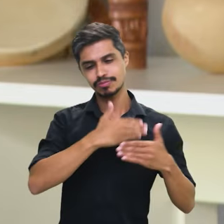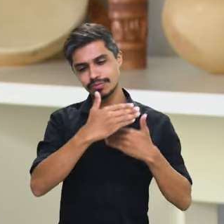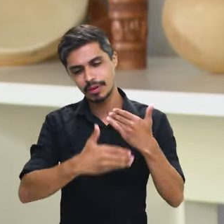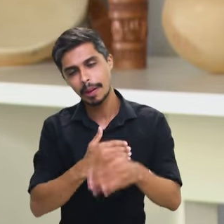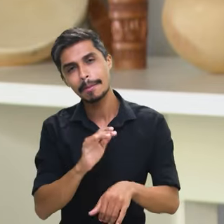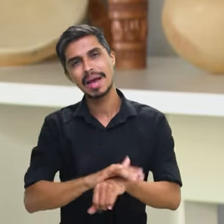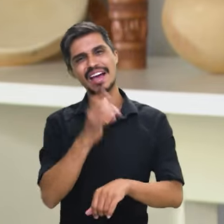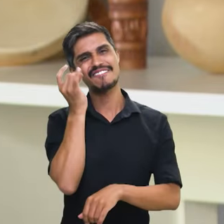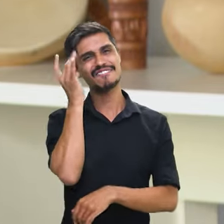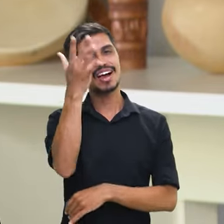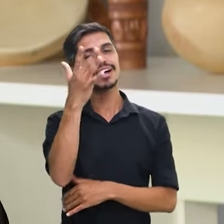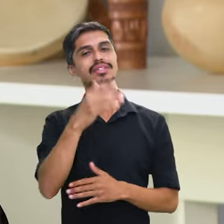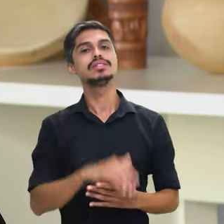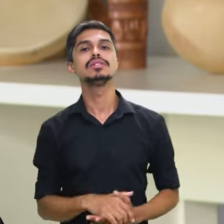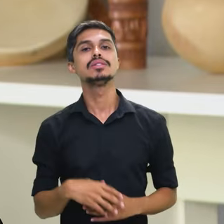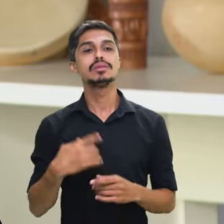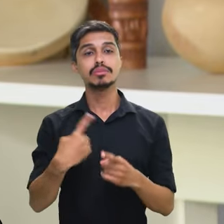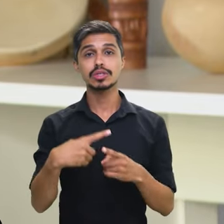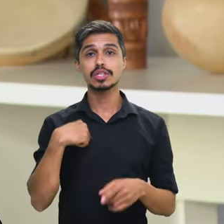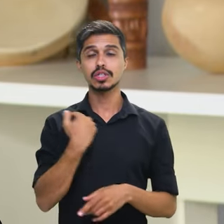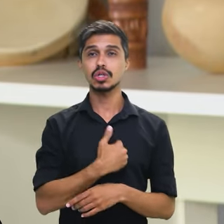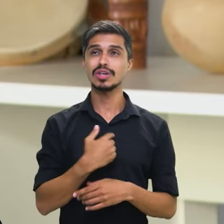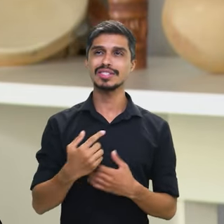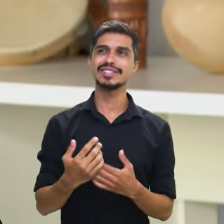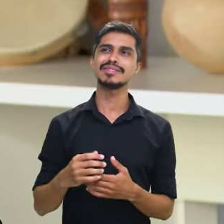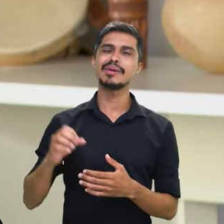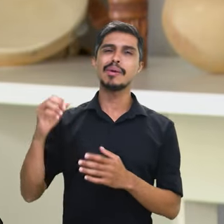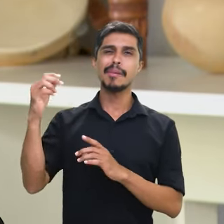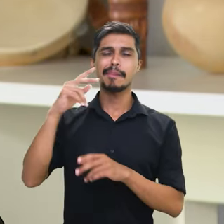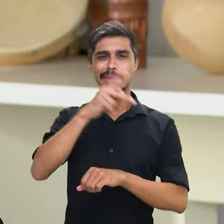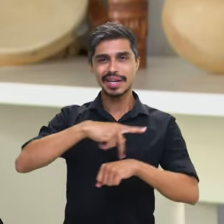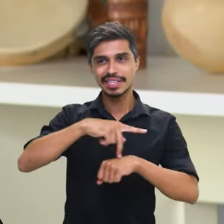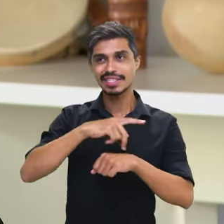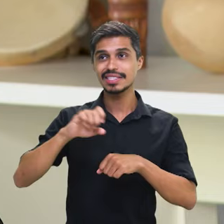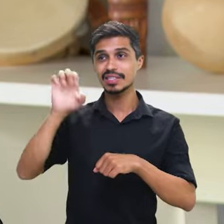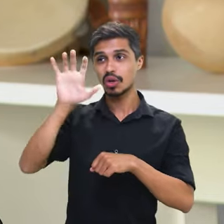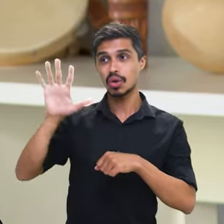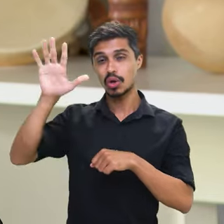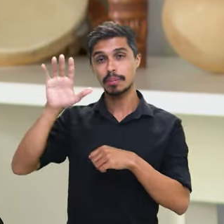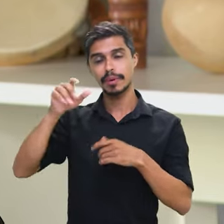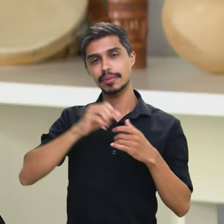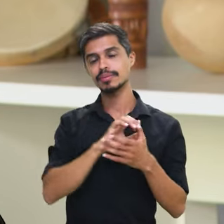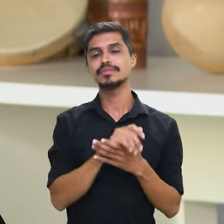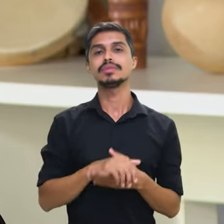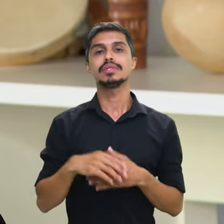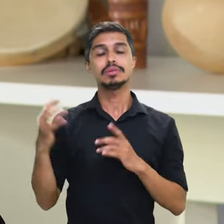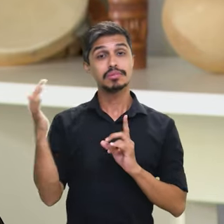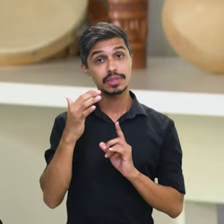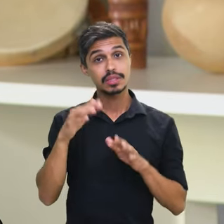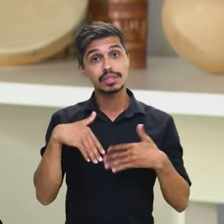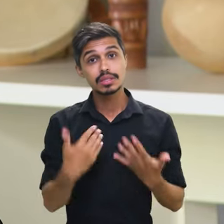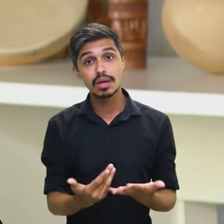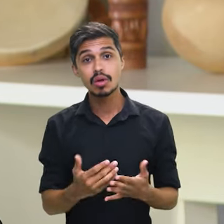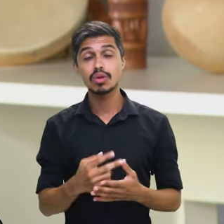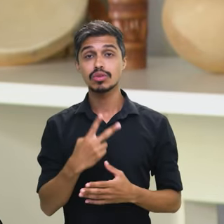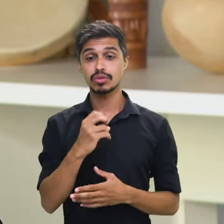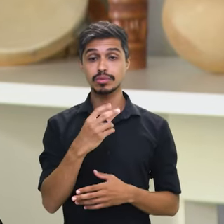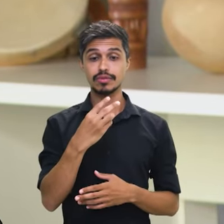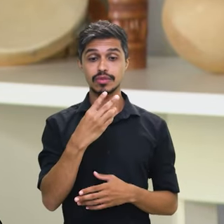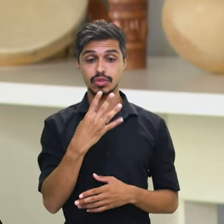internacionalmente do que a presunção de que somos um país europeu. e isso vai nos ajudar muito em 2024, 2025 e